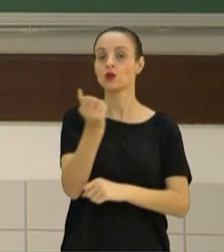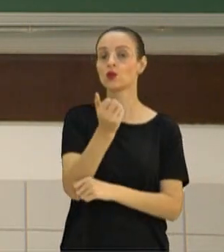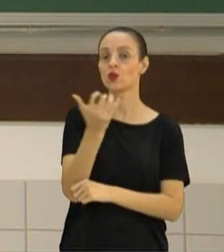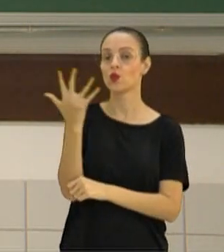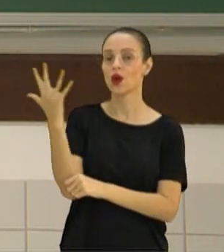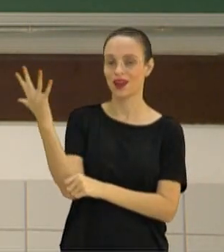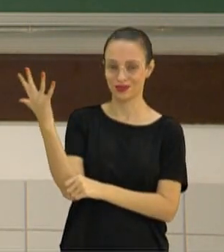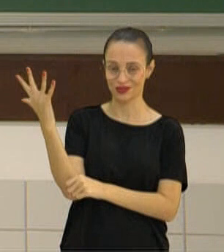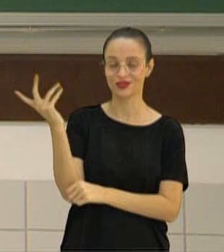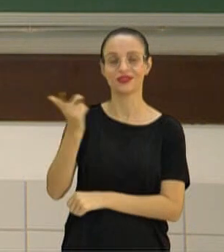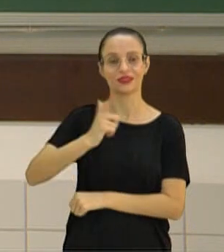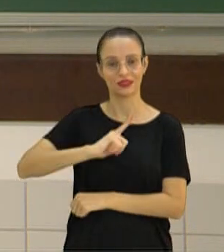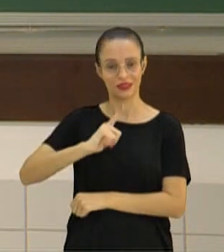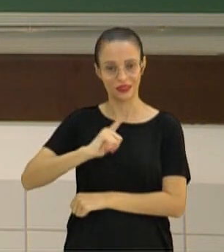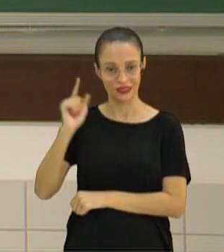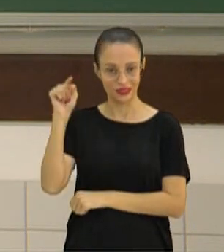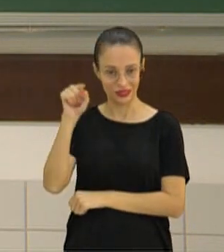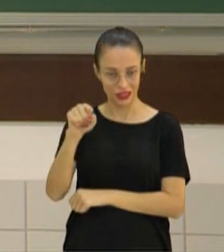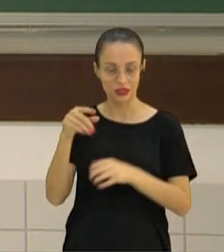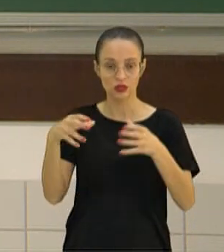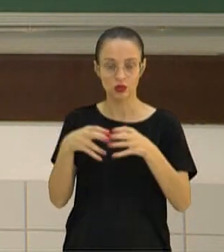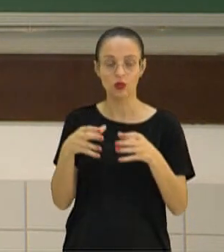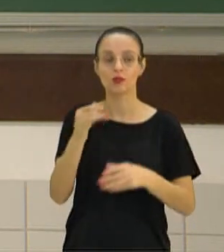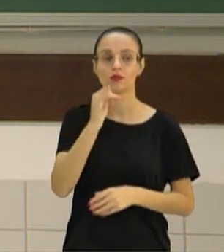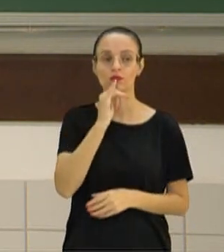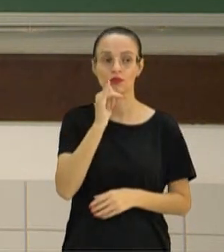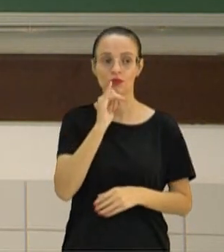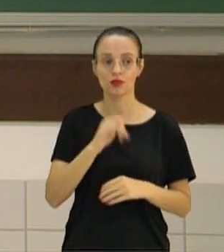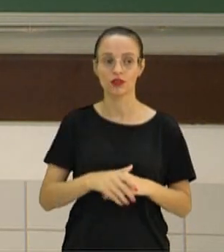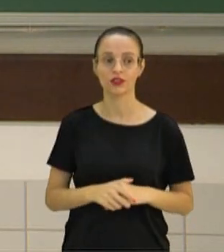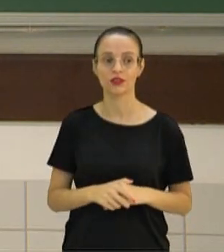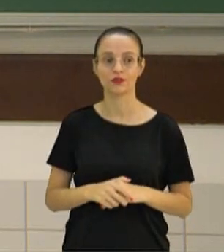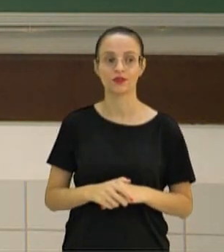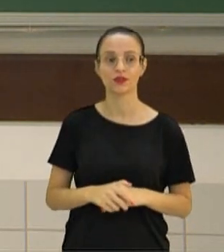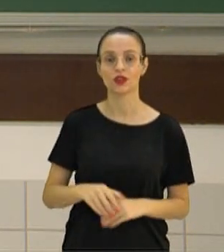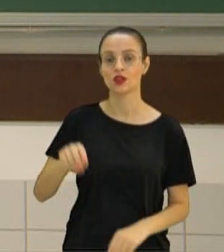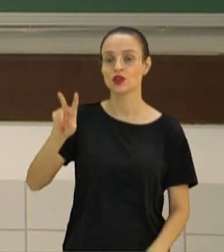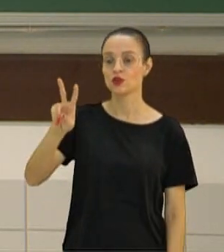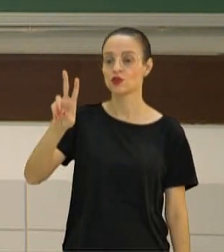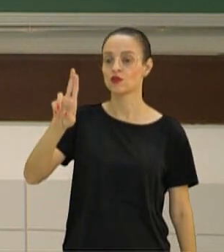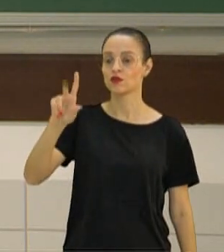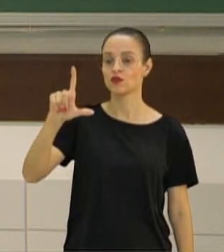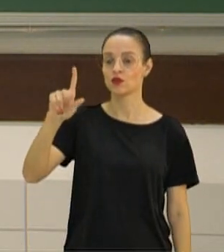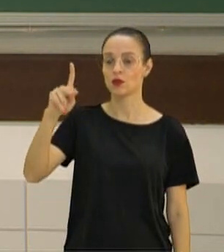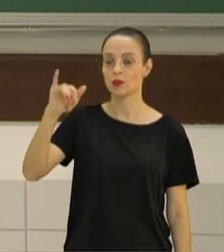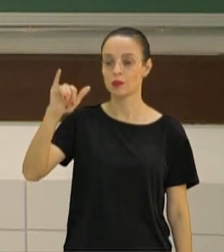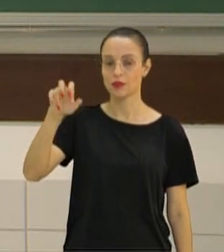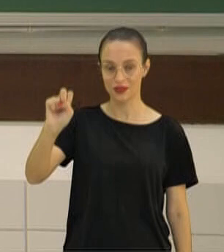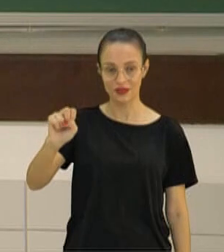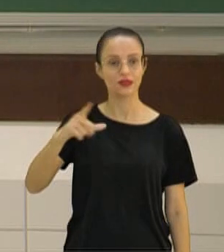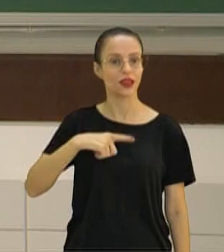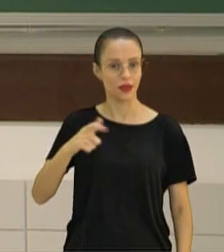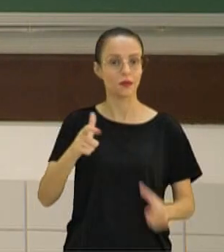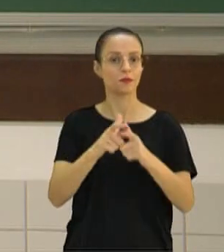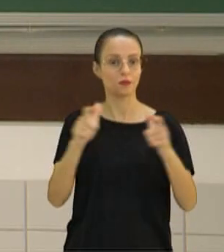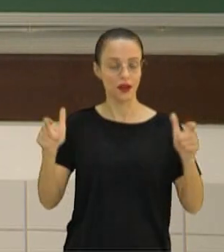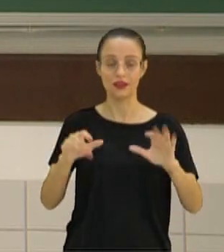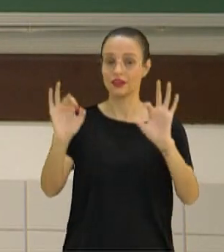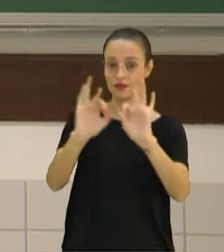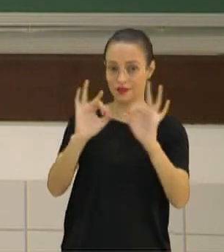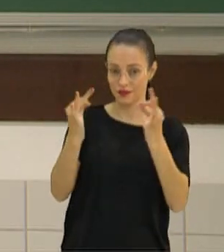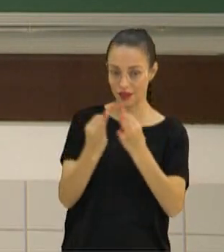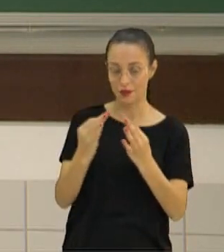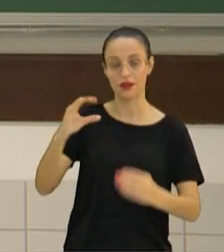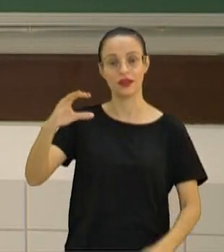de indivíduos pertencentes a esse grupo. Então, eu tenho no gênero vulpes, uma maior quantidade de indivíduos. Na família